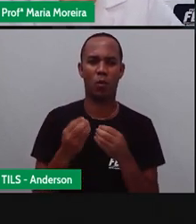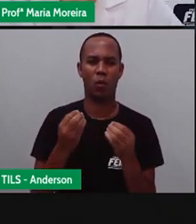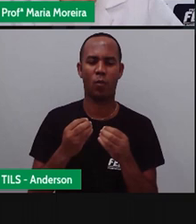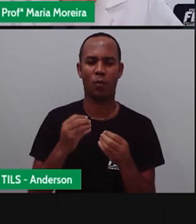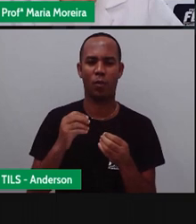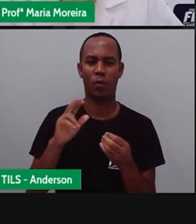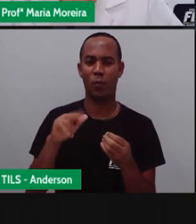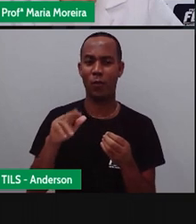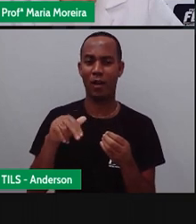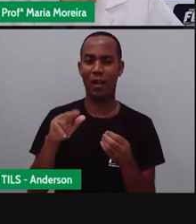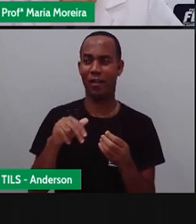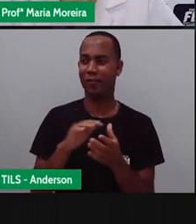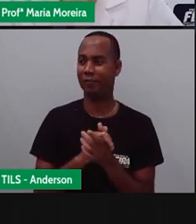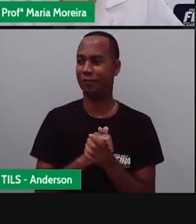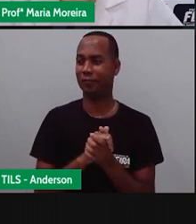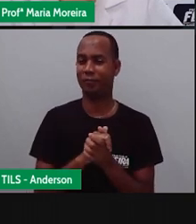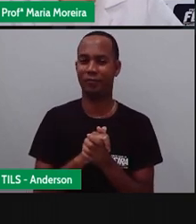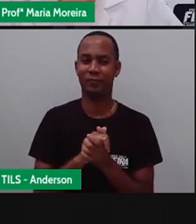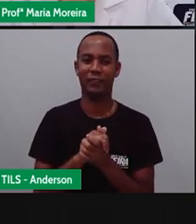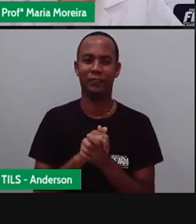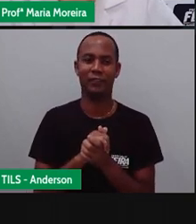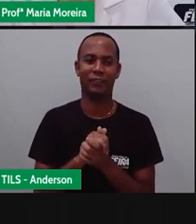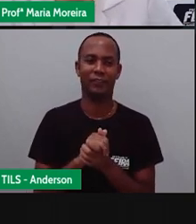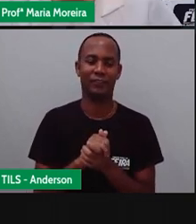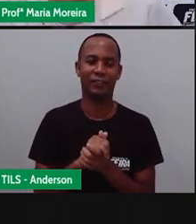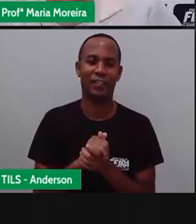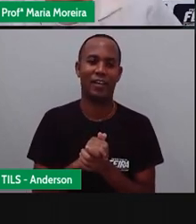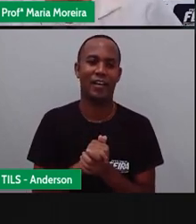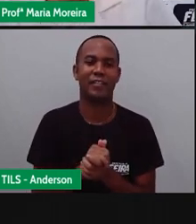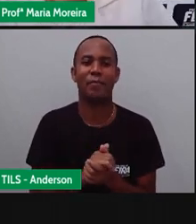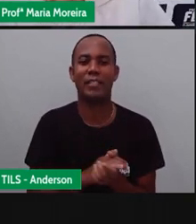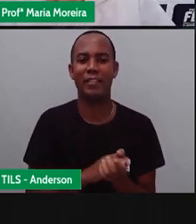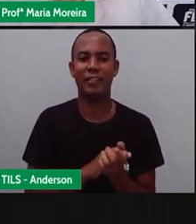andei de avião. Ah, eu nunca andei de avião.